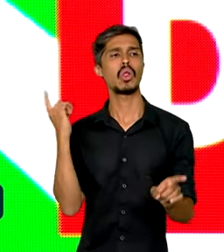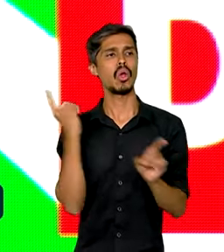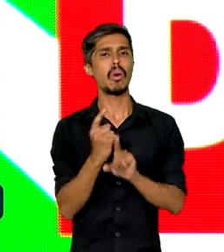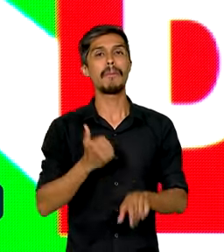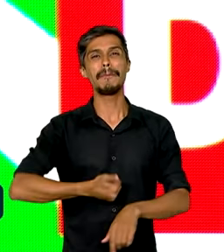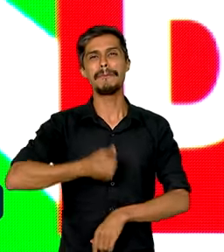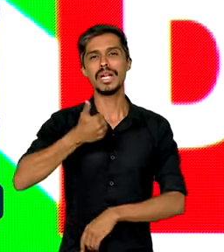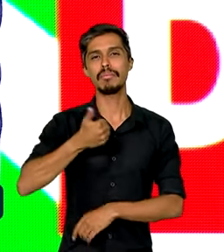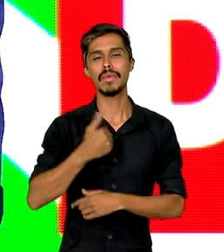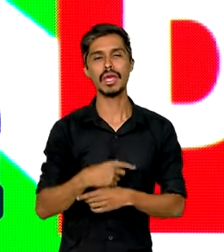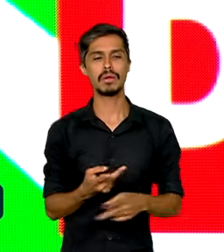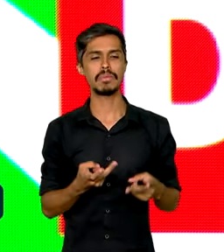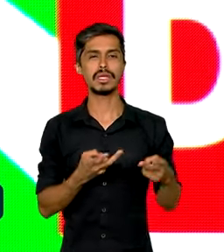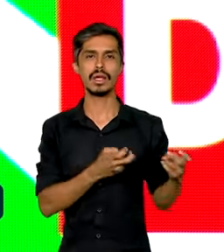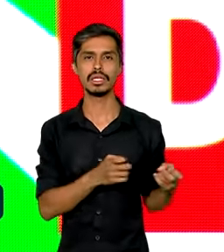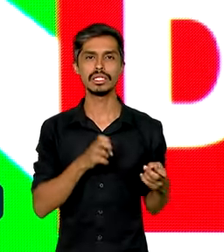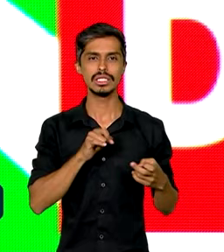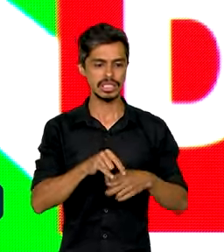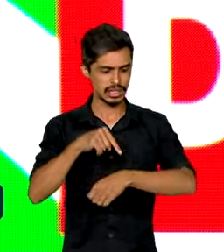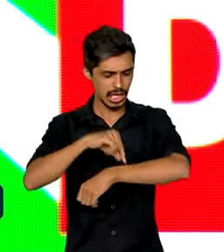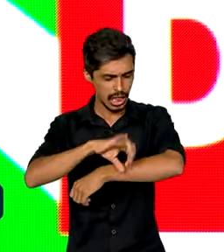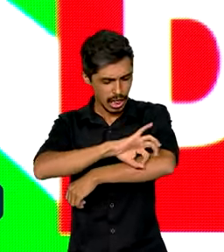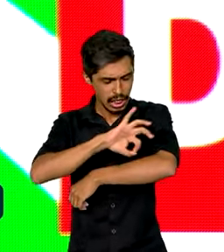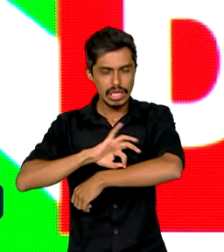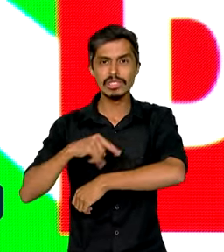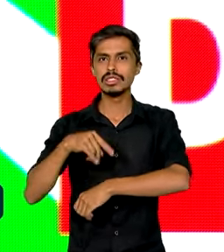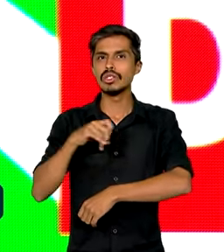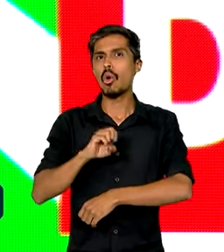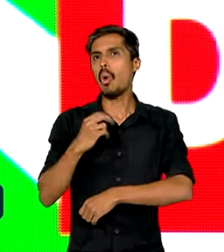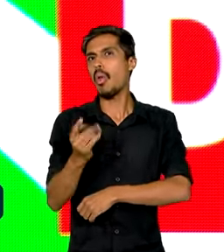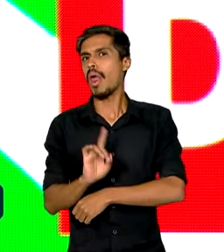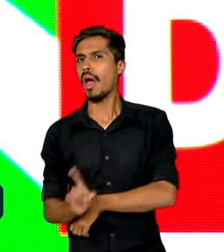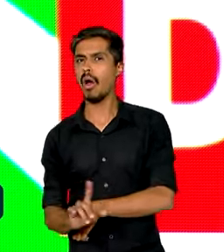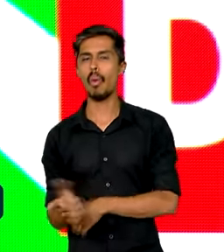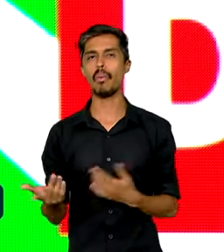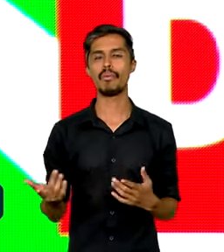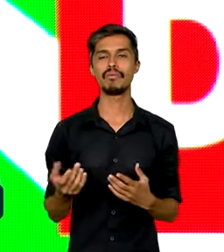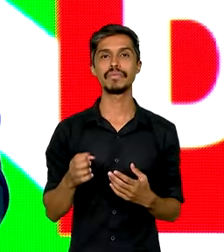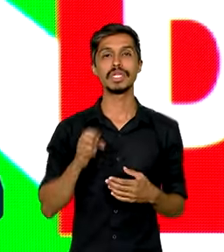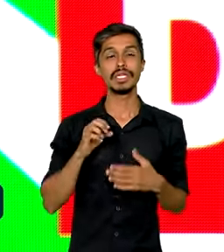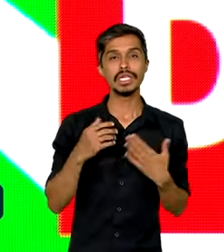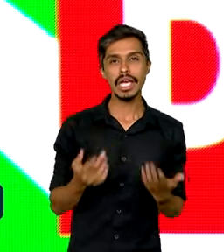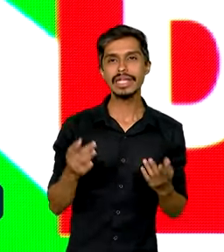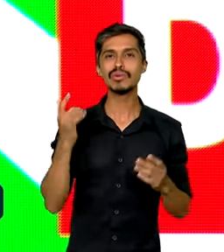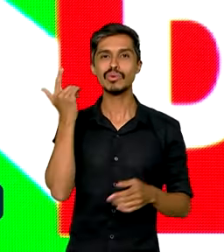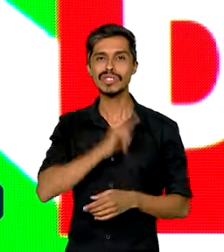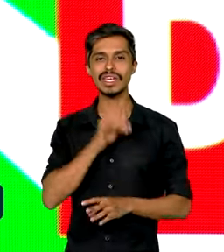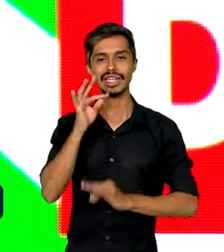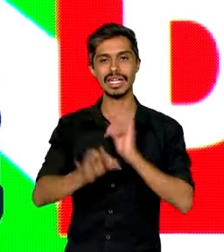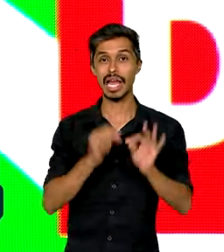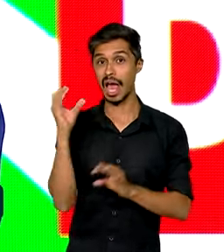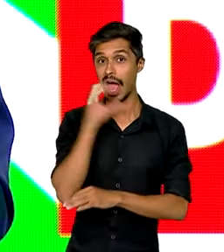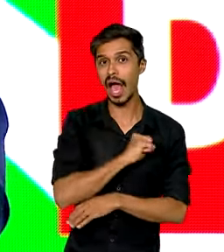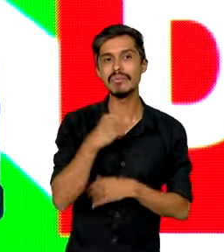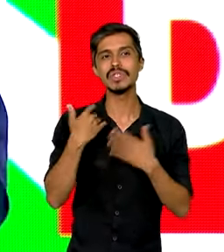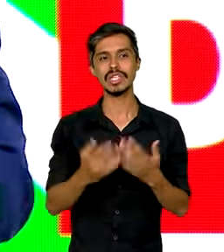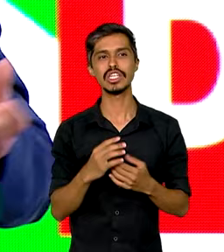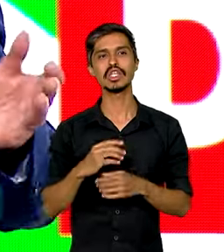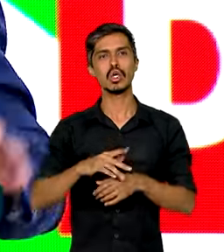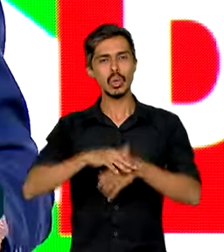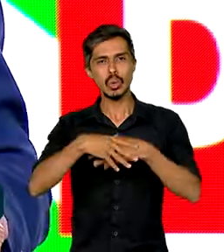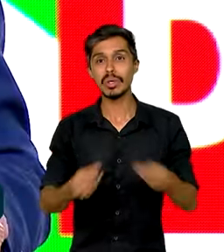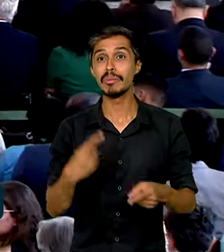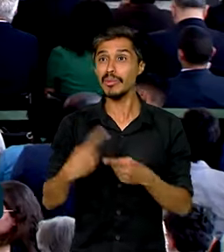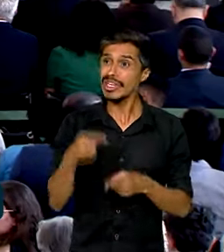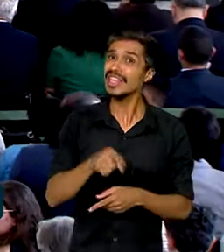sinais, se eles serão portadores ou não, para que ele possa se tratar rapidamente e curar uma doença